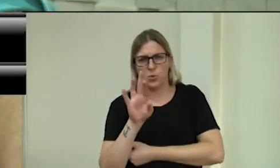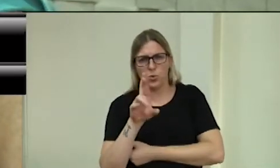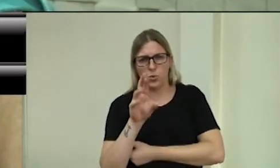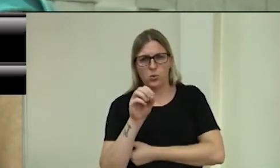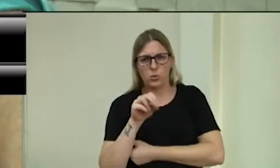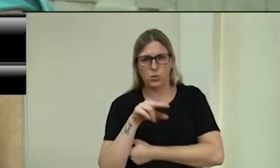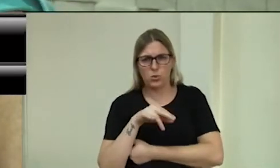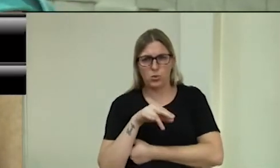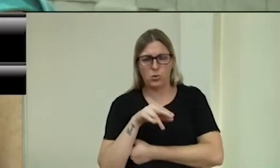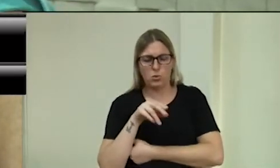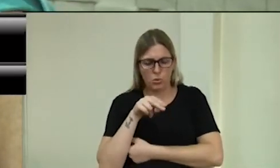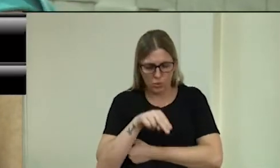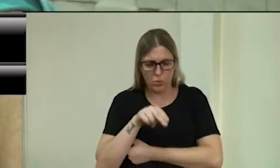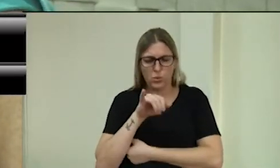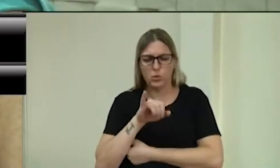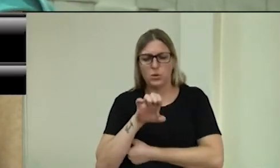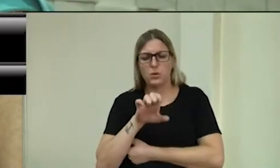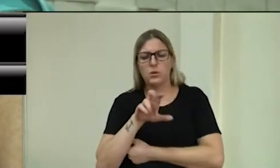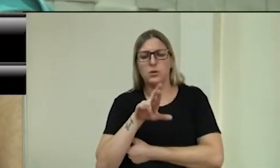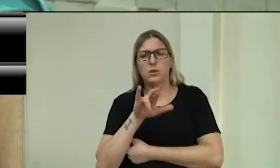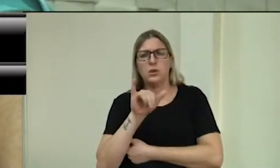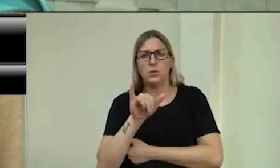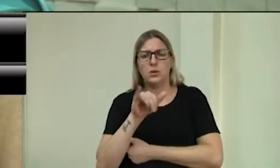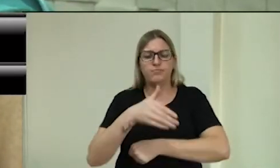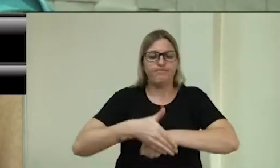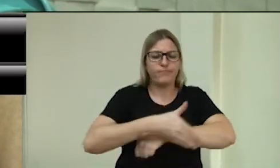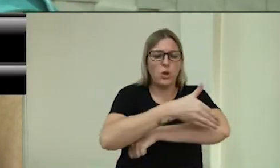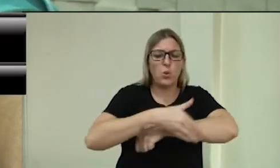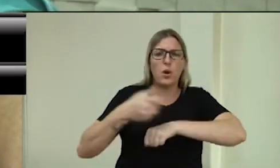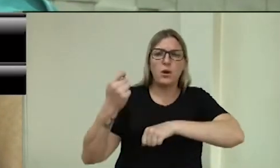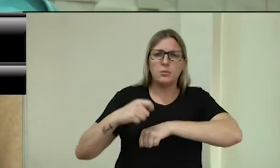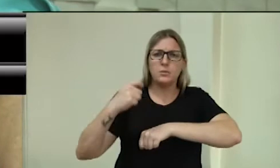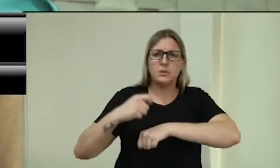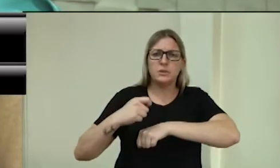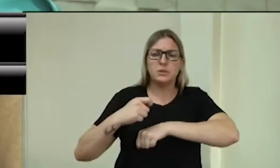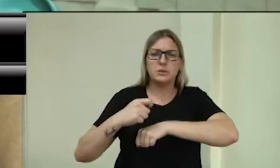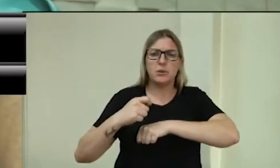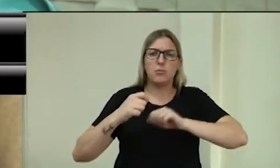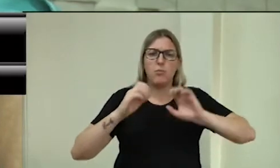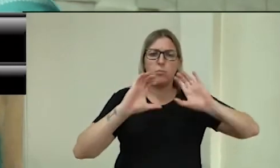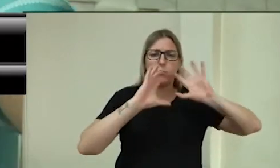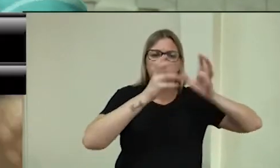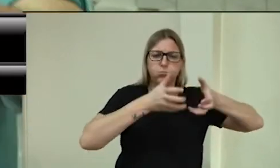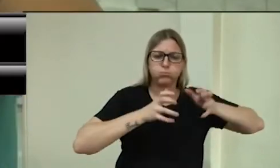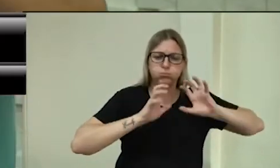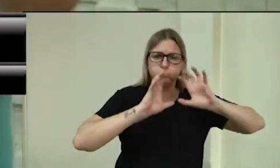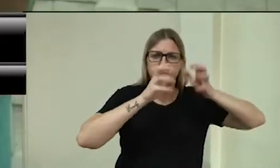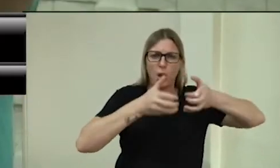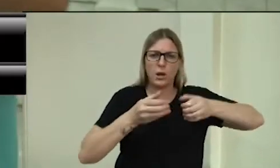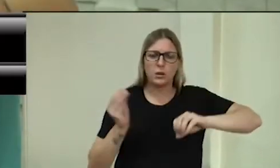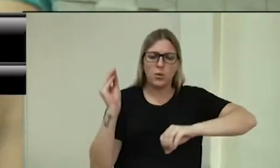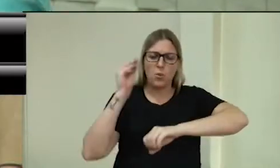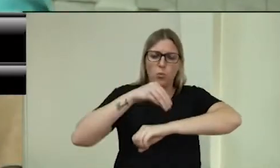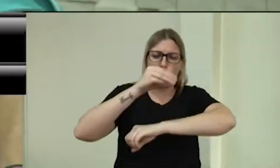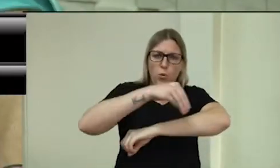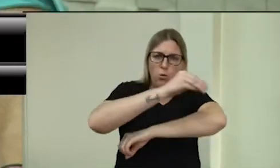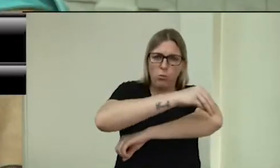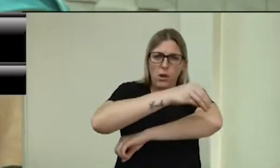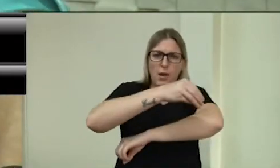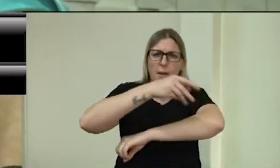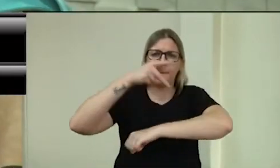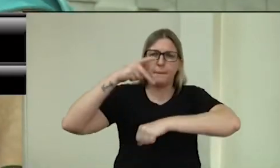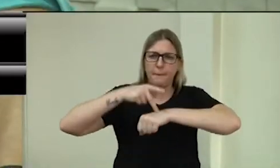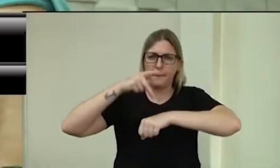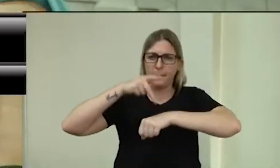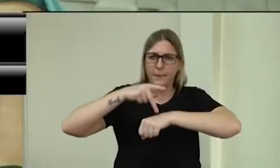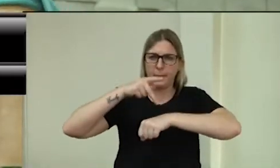pastoralar e fazer o cascalhamento para aquele pessoal. Que ali, em vez de você ir pela rua João Caruso, tu vai por dentro ali, quem conhece,